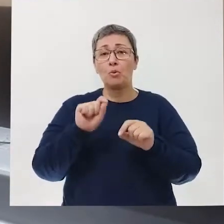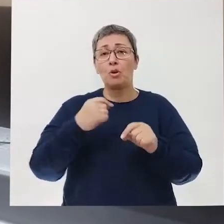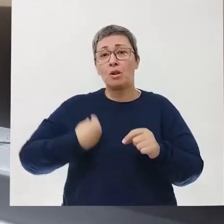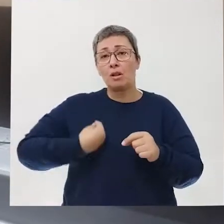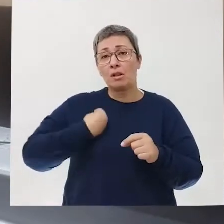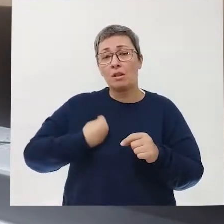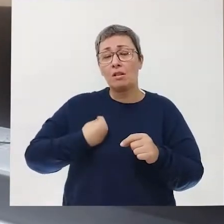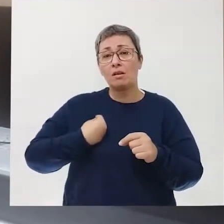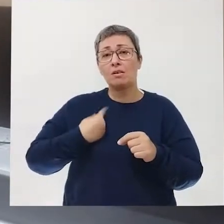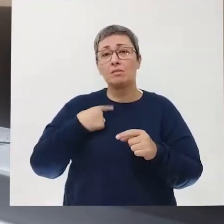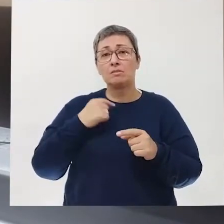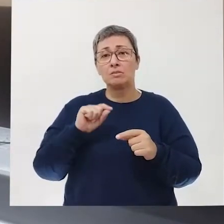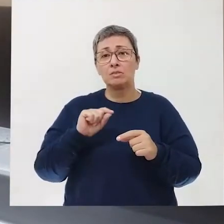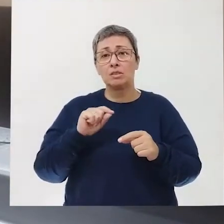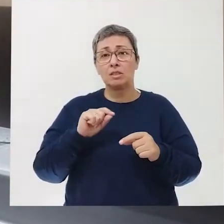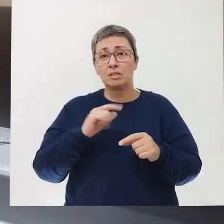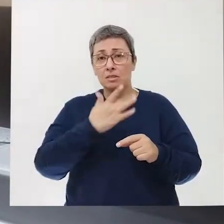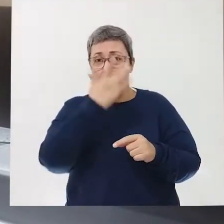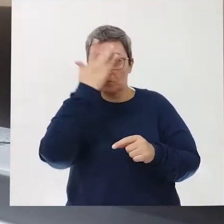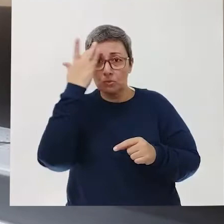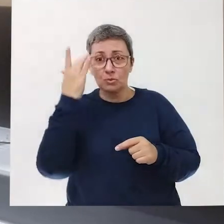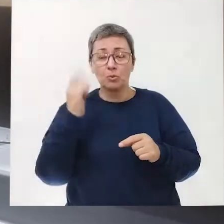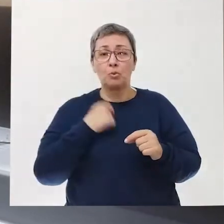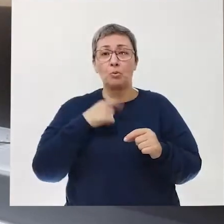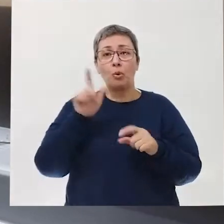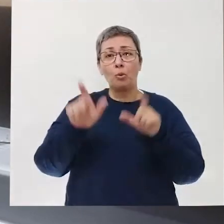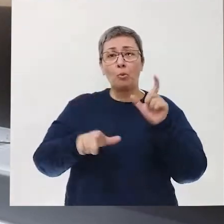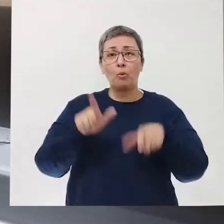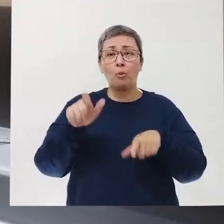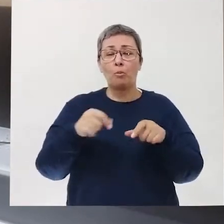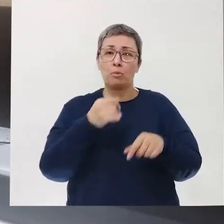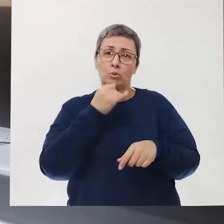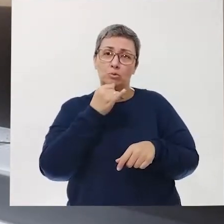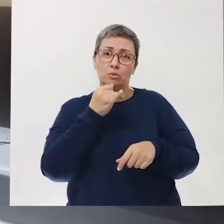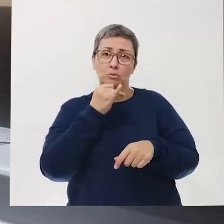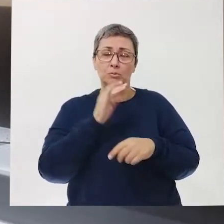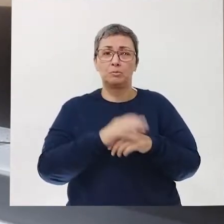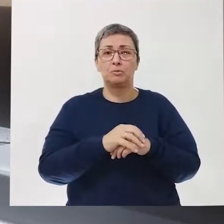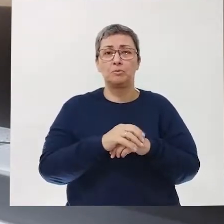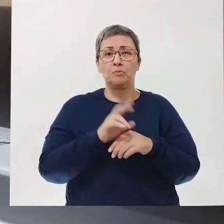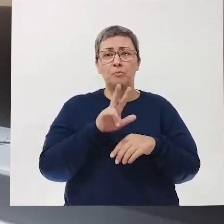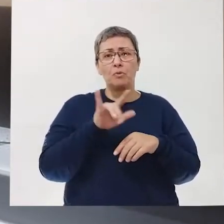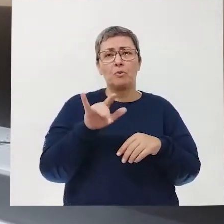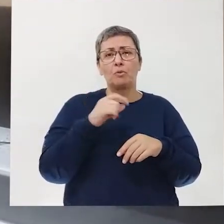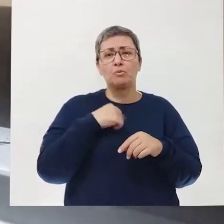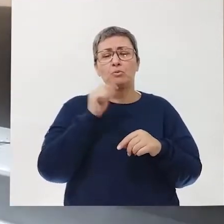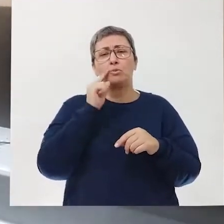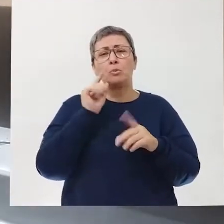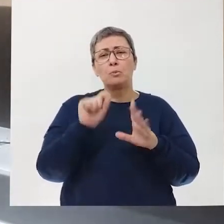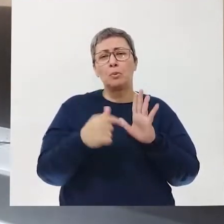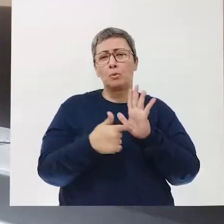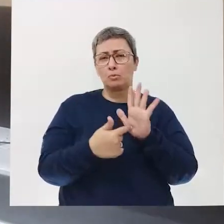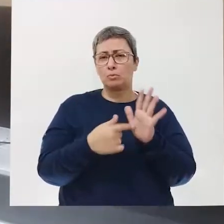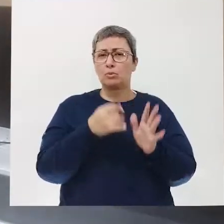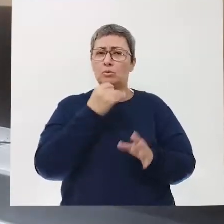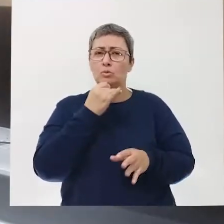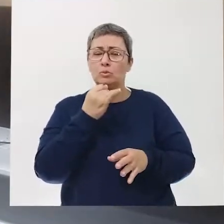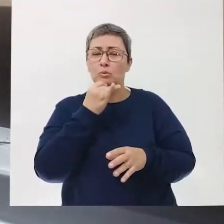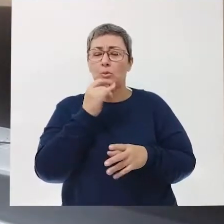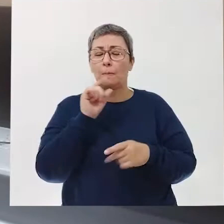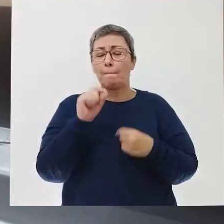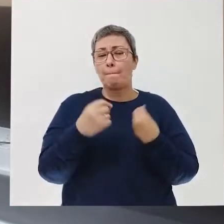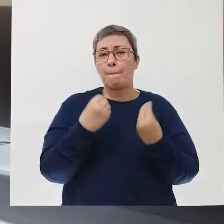sobrevivência do homem, né? Um exemplo. Vamos trazer um exemplo aqui